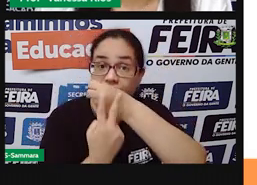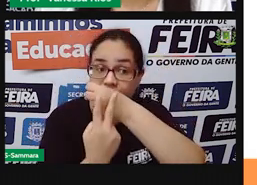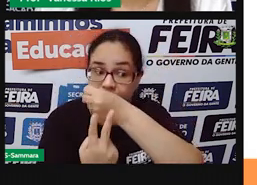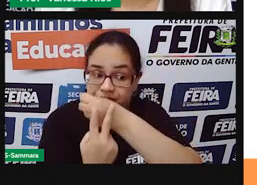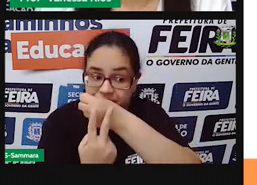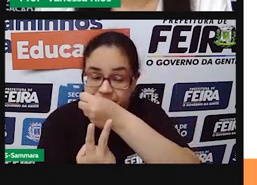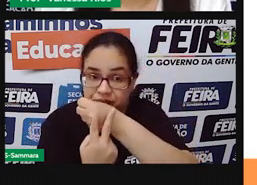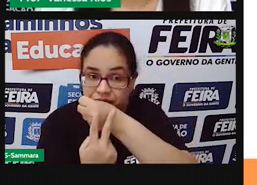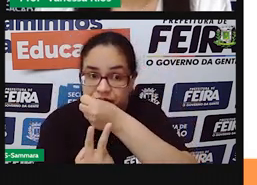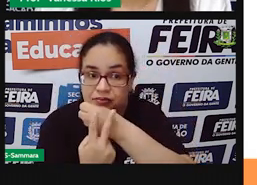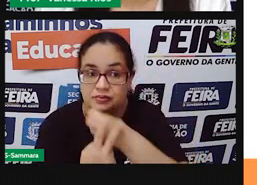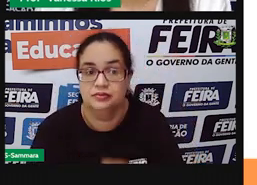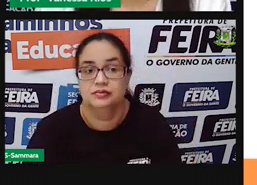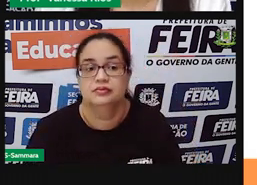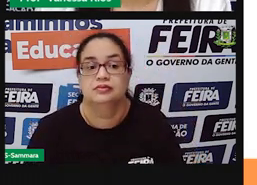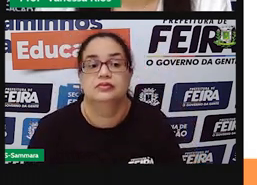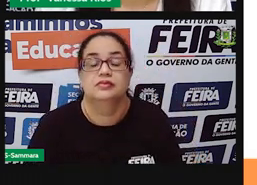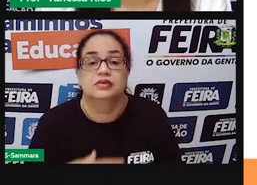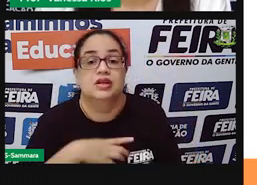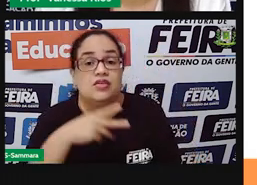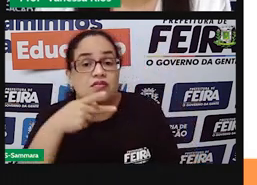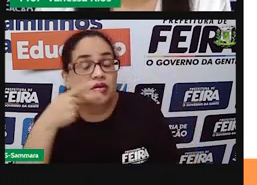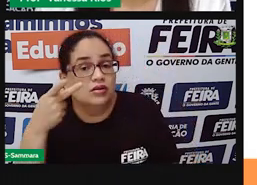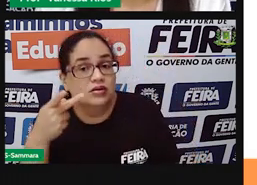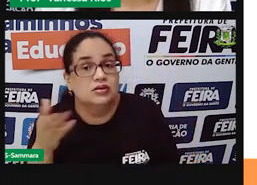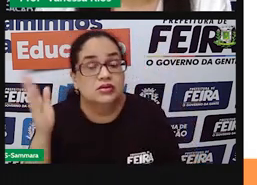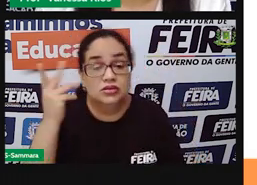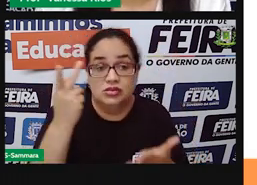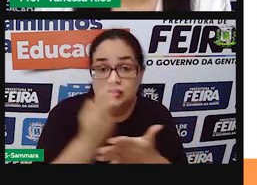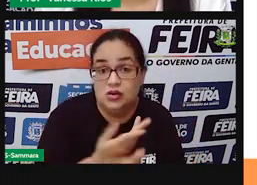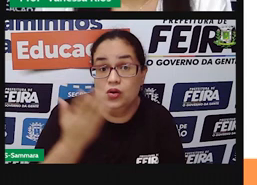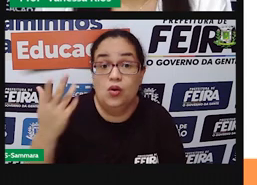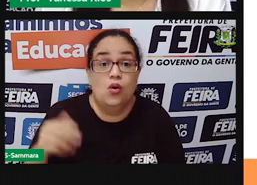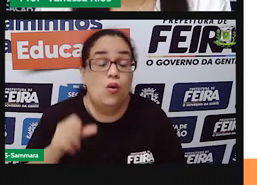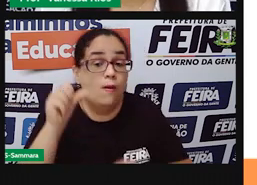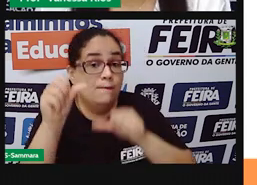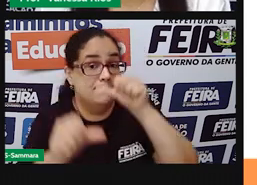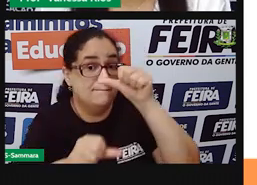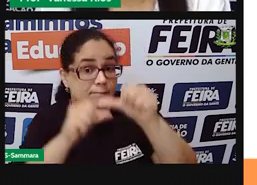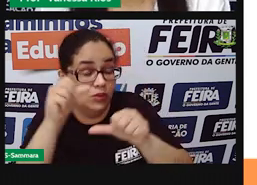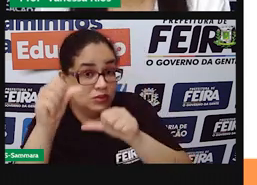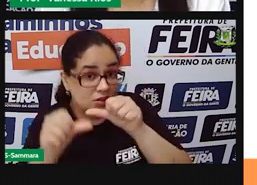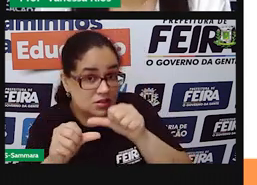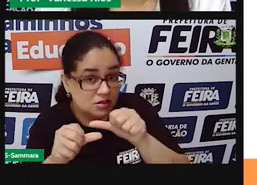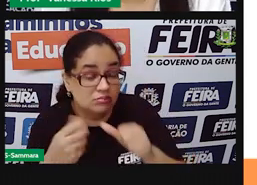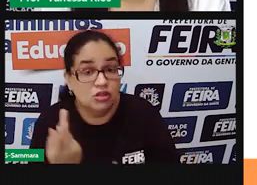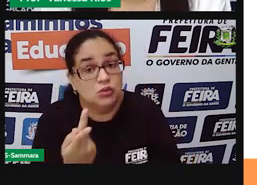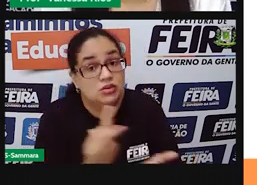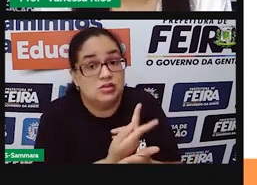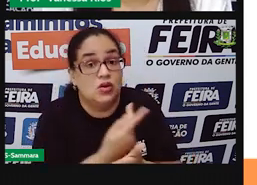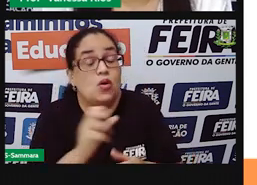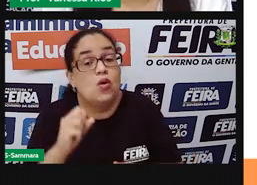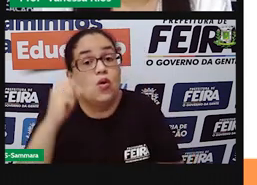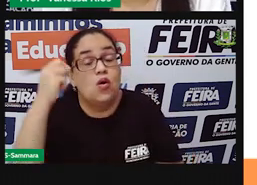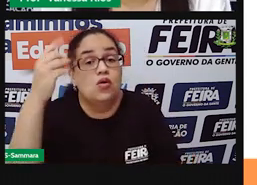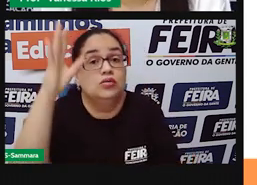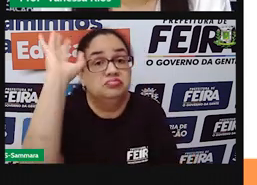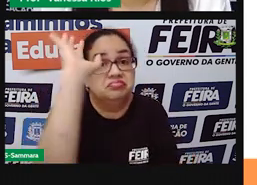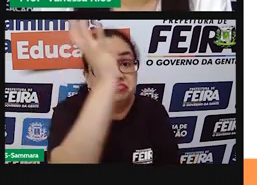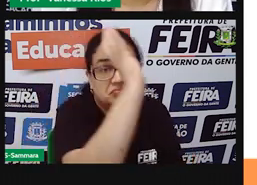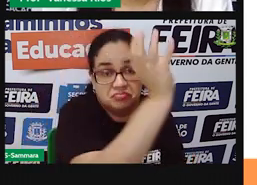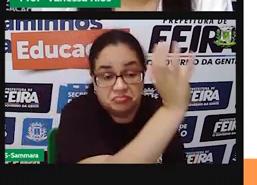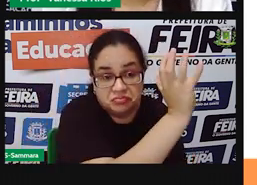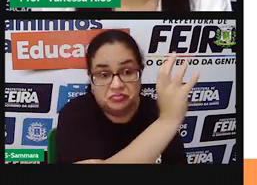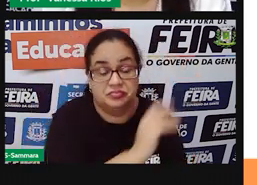Verbo é uma palavra que é indicação, estado, mudança de estado ou fenômeno da